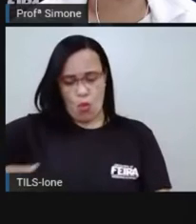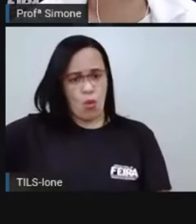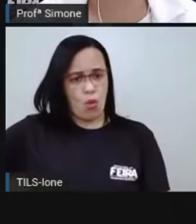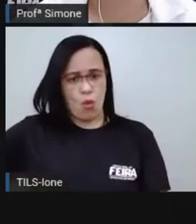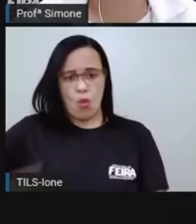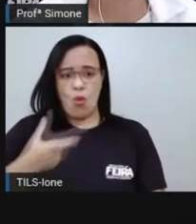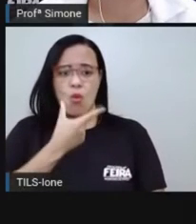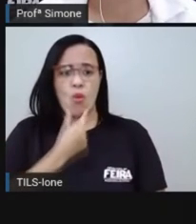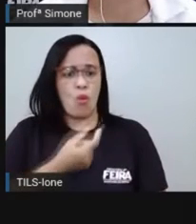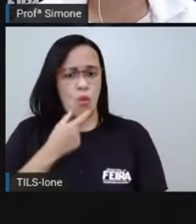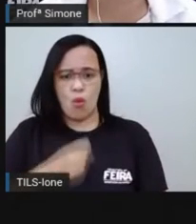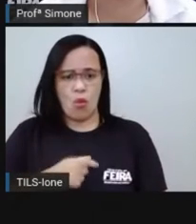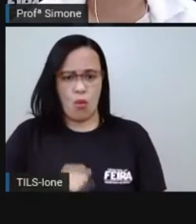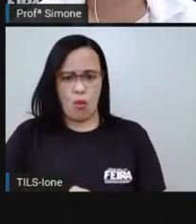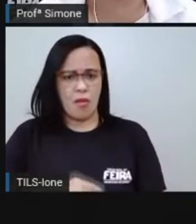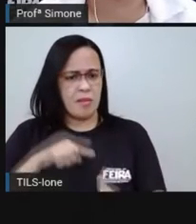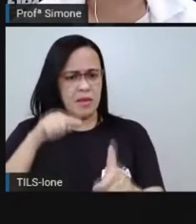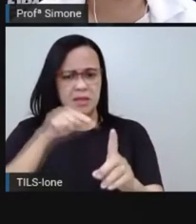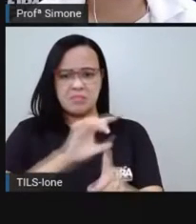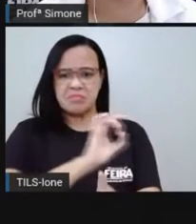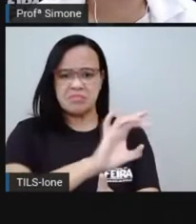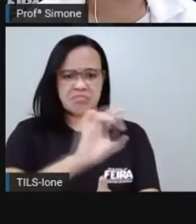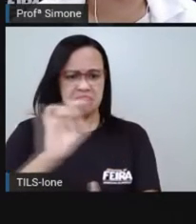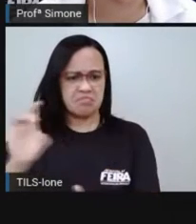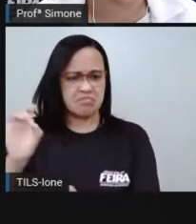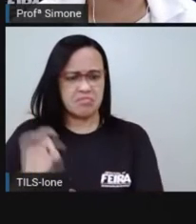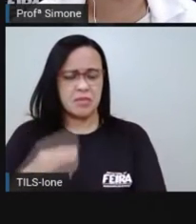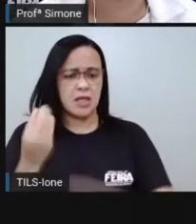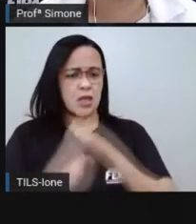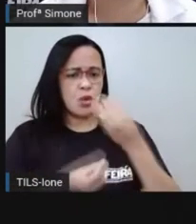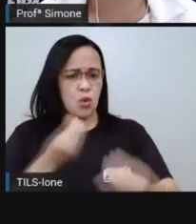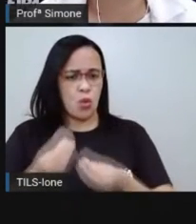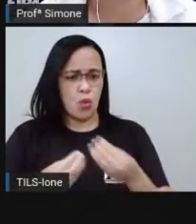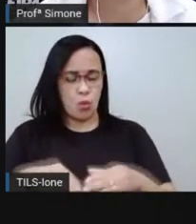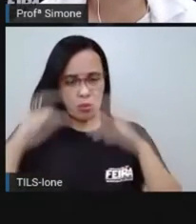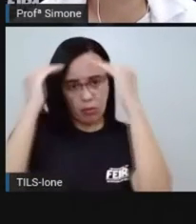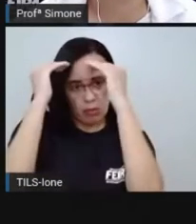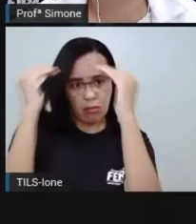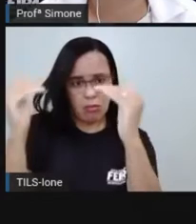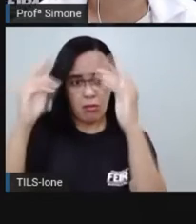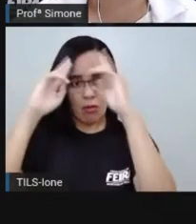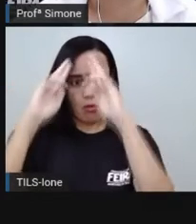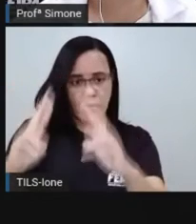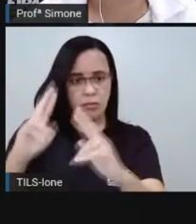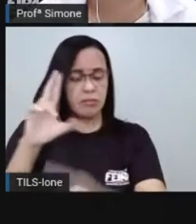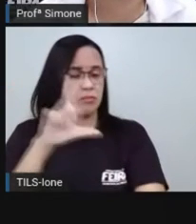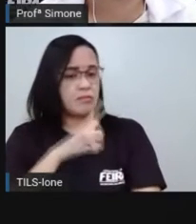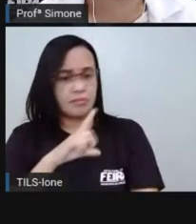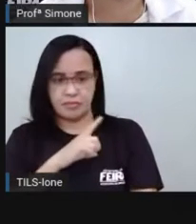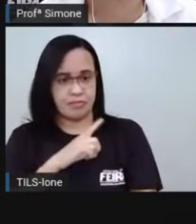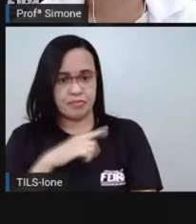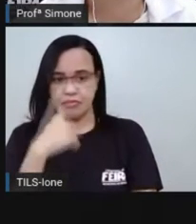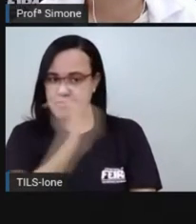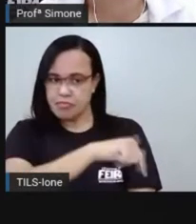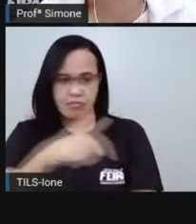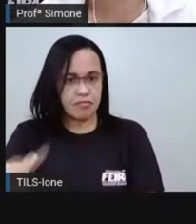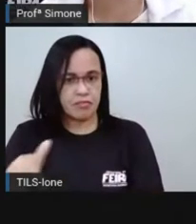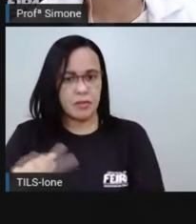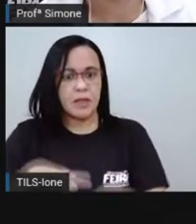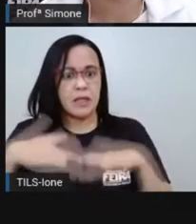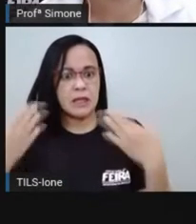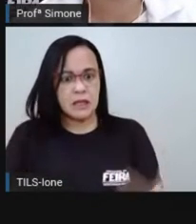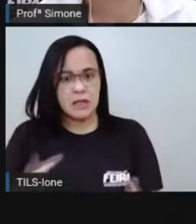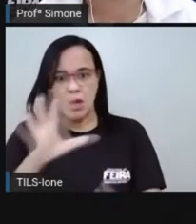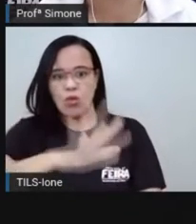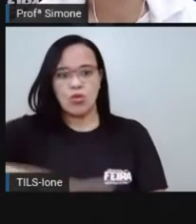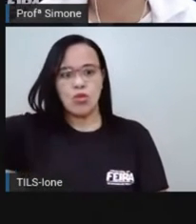Exército necessitavam naquele momento da história, o que gerou uma insatisfação dos